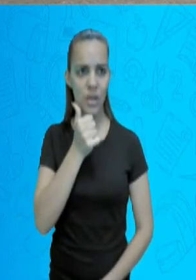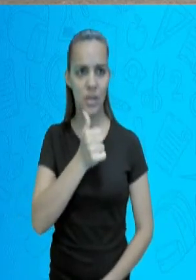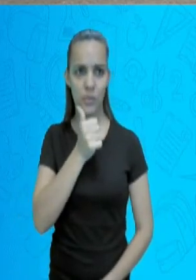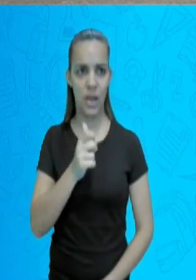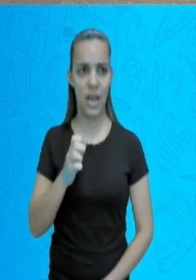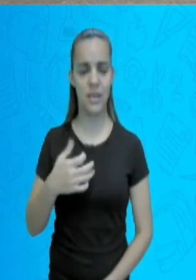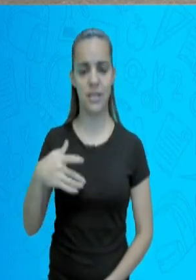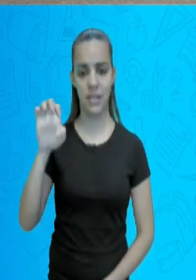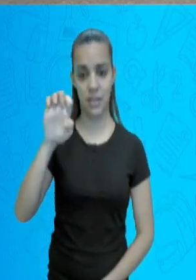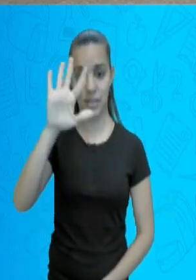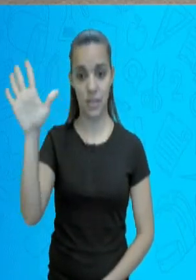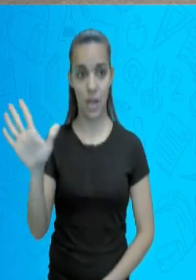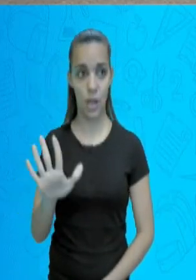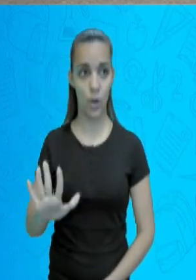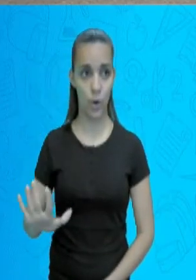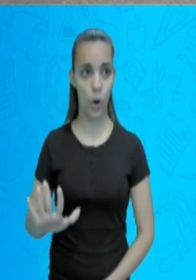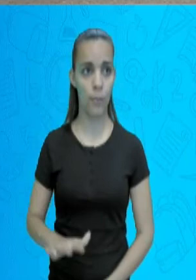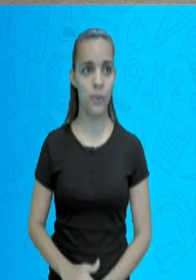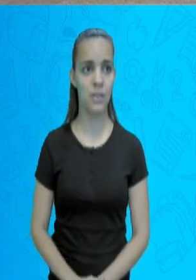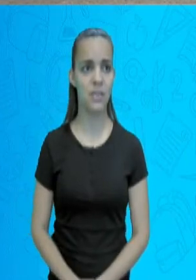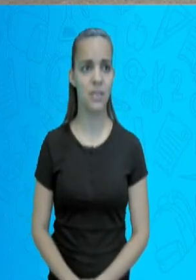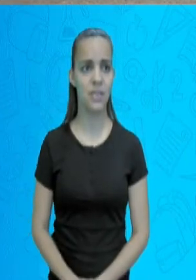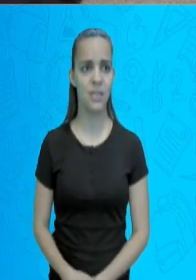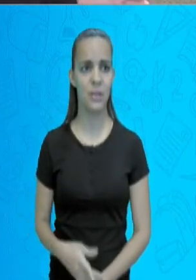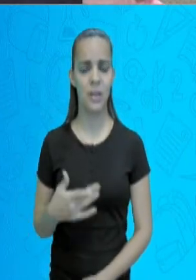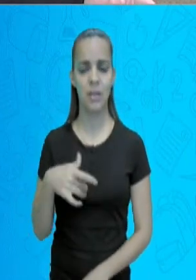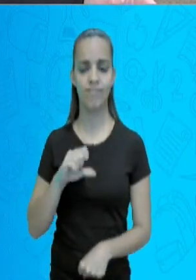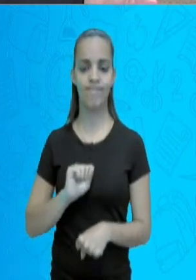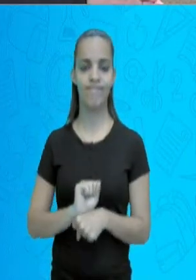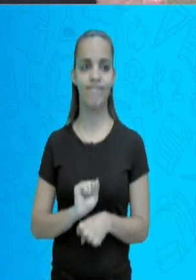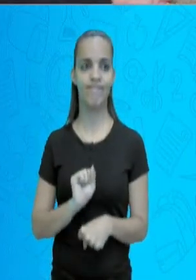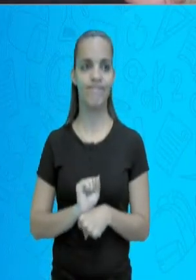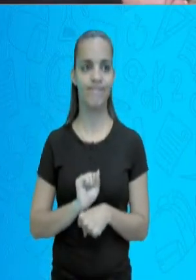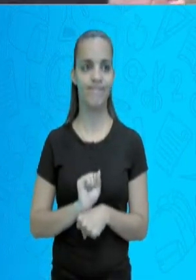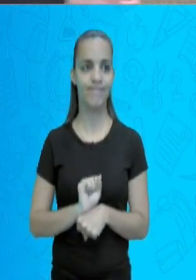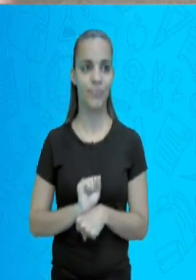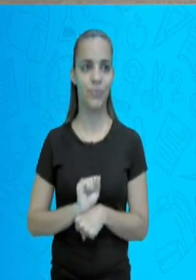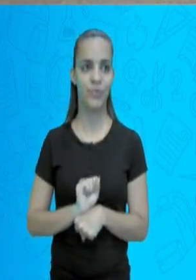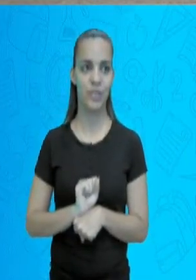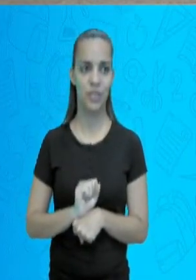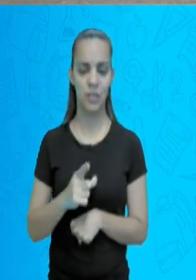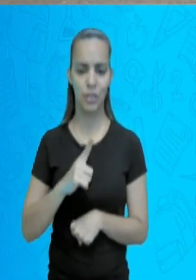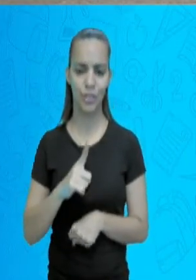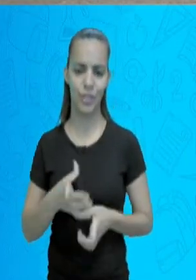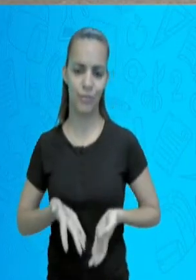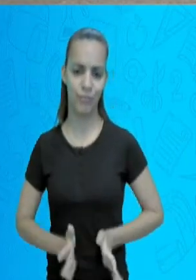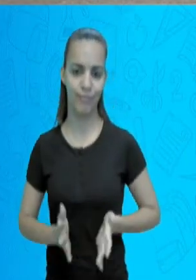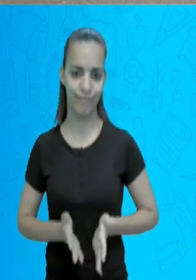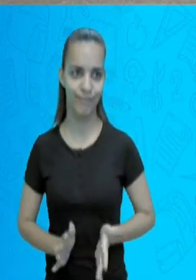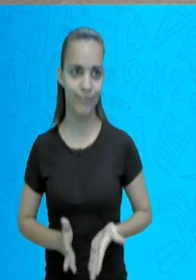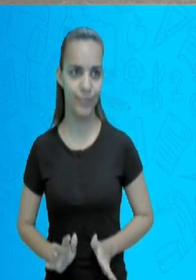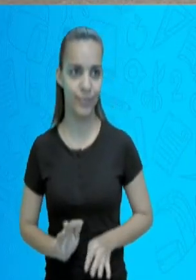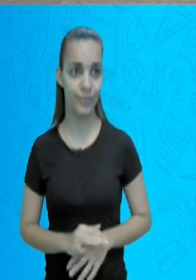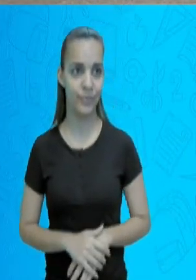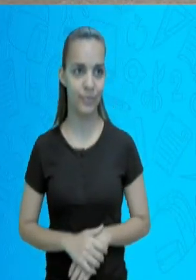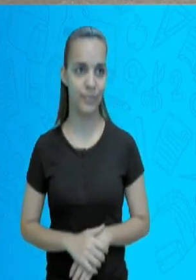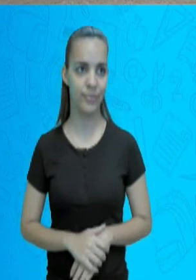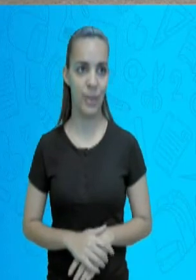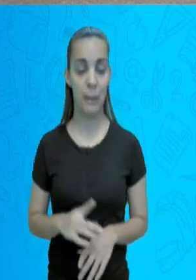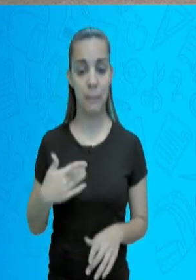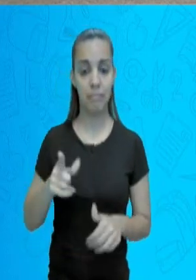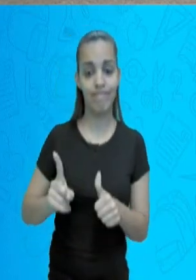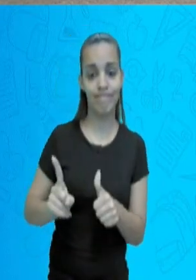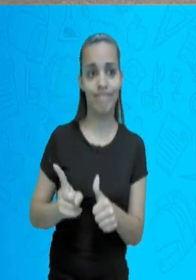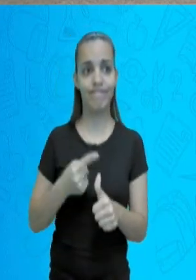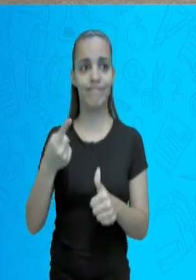Europa, de um modo geral, elas estão retardando o momento de terem filhos, para primeiro,